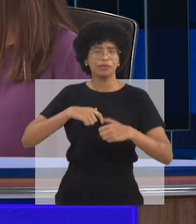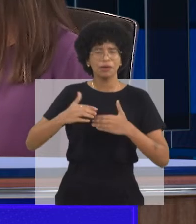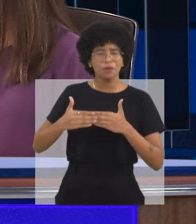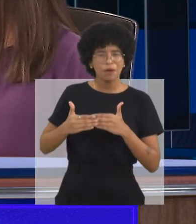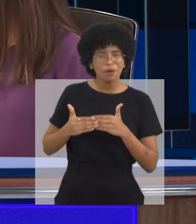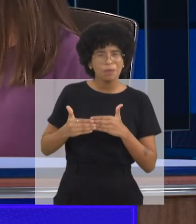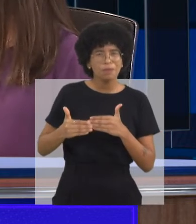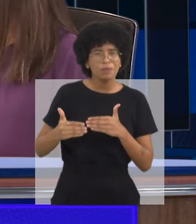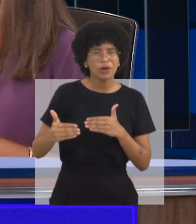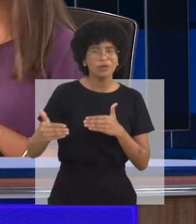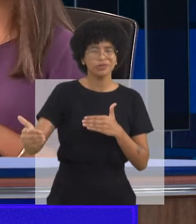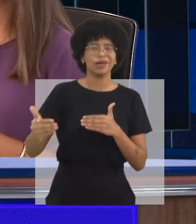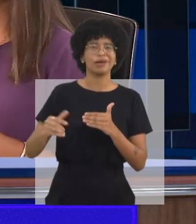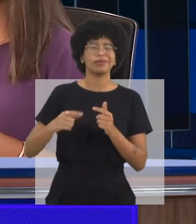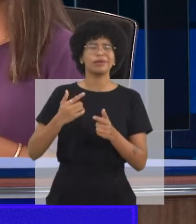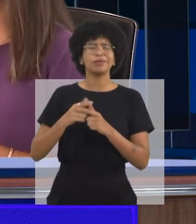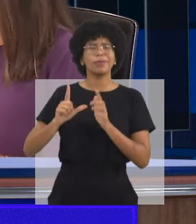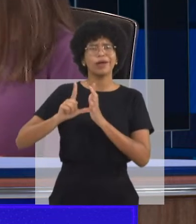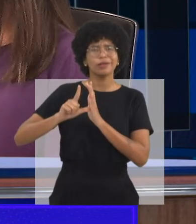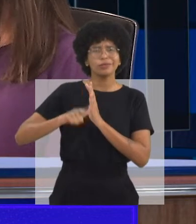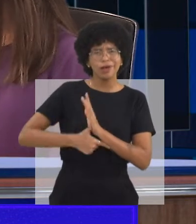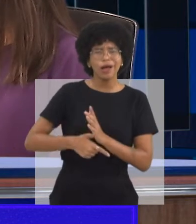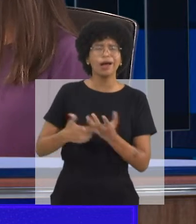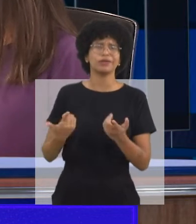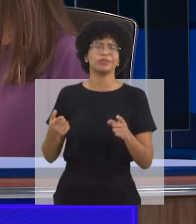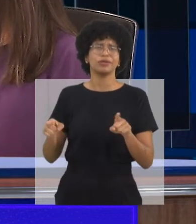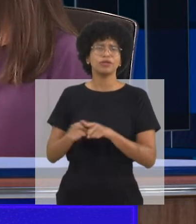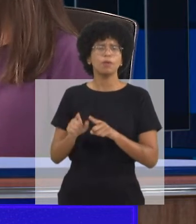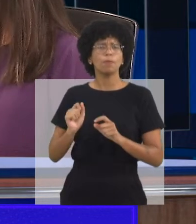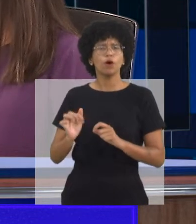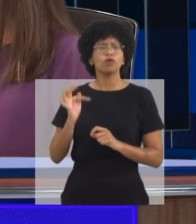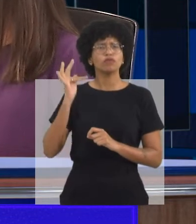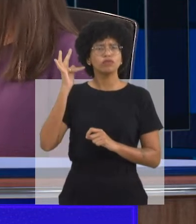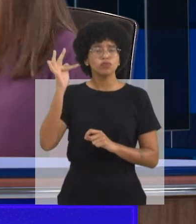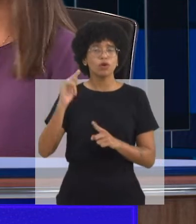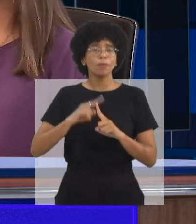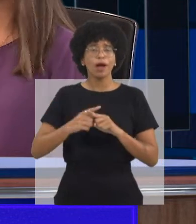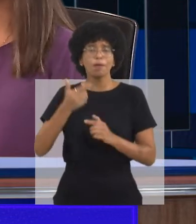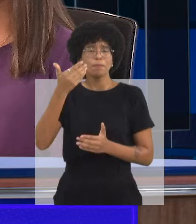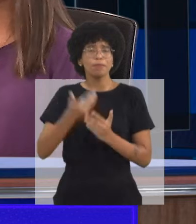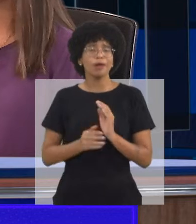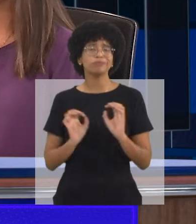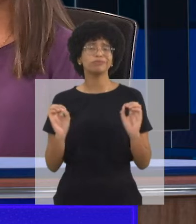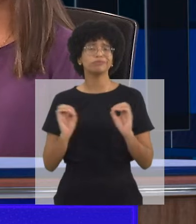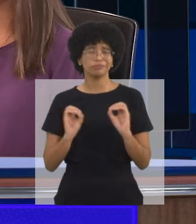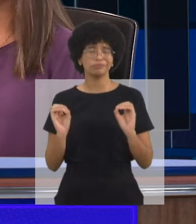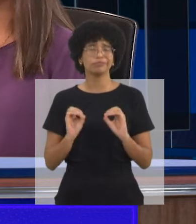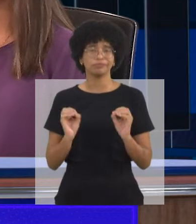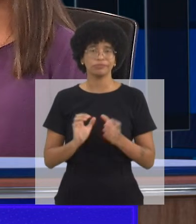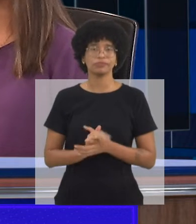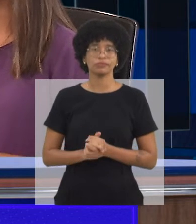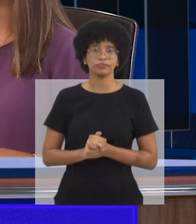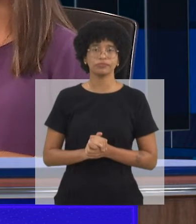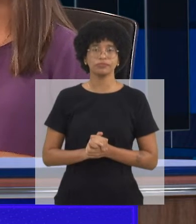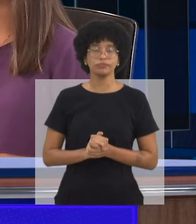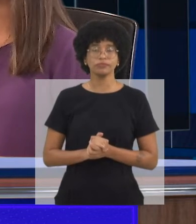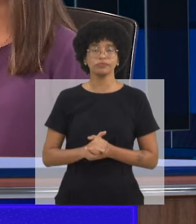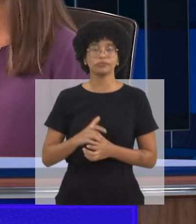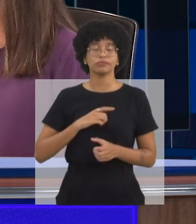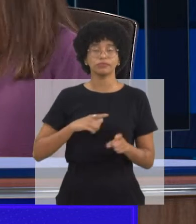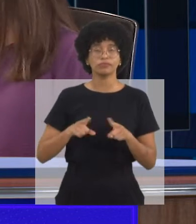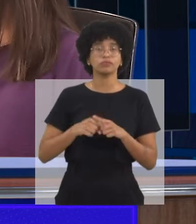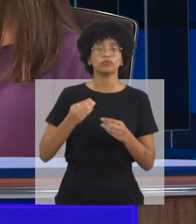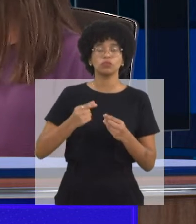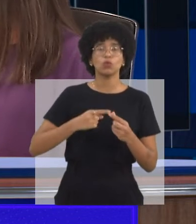investigar, vai fazer terapia, se não for, ótimo, teve um processo de estimulação precoce, vai ser uma criança